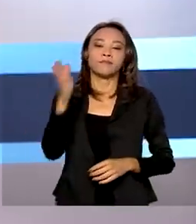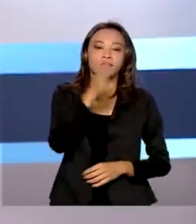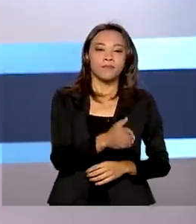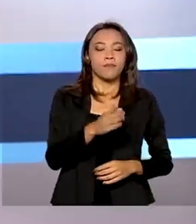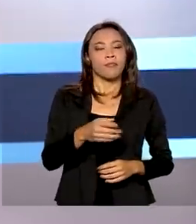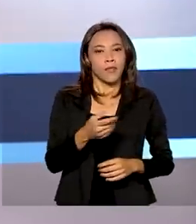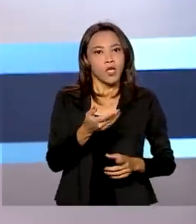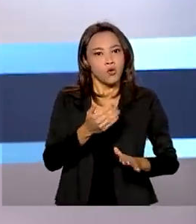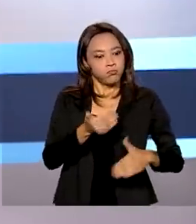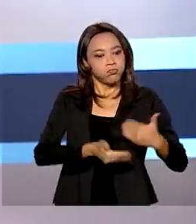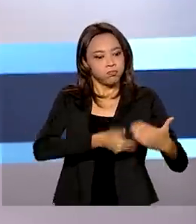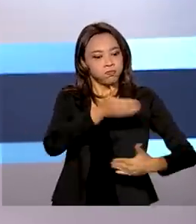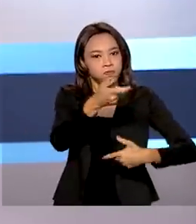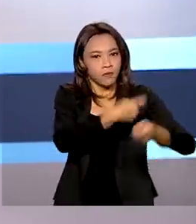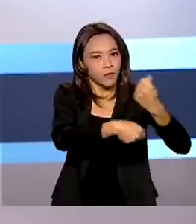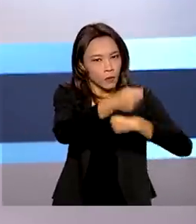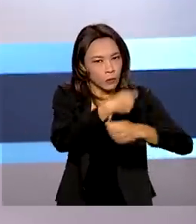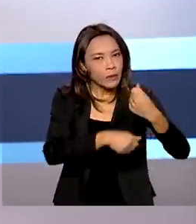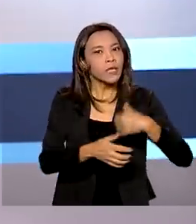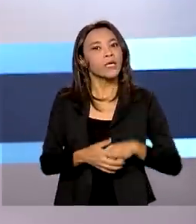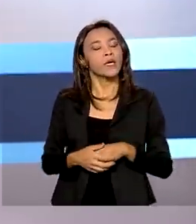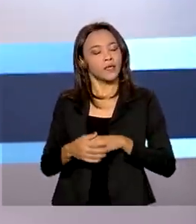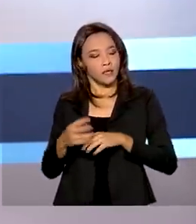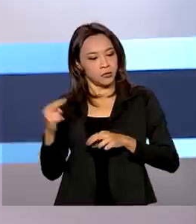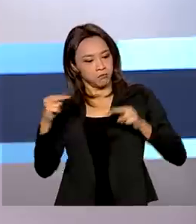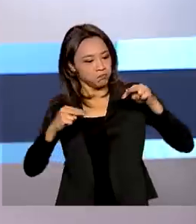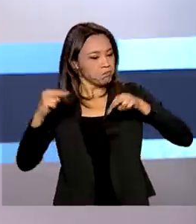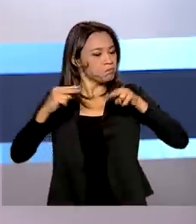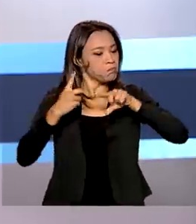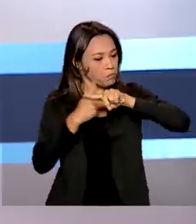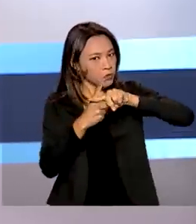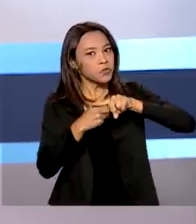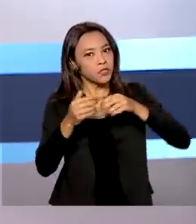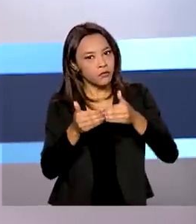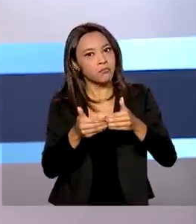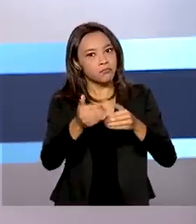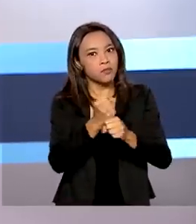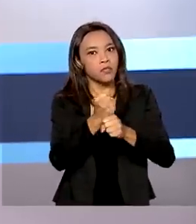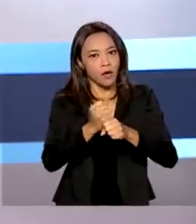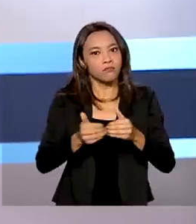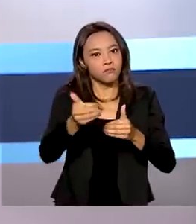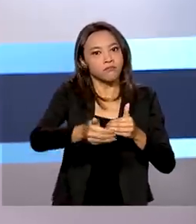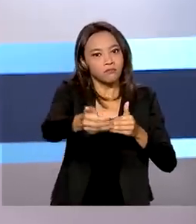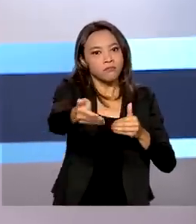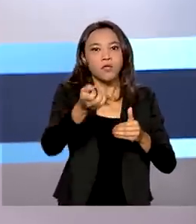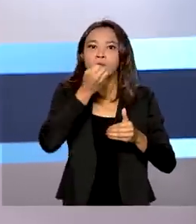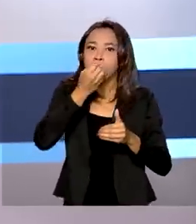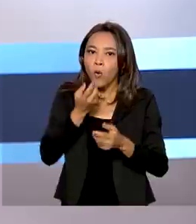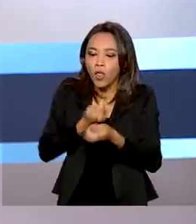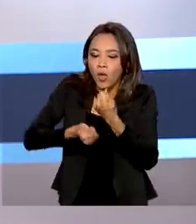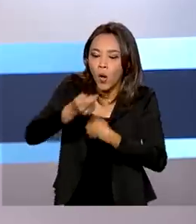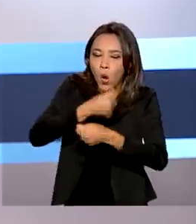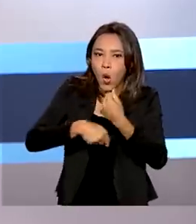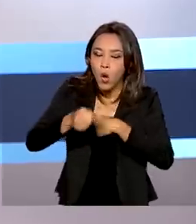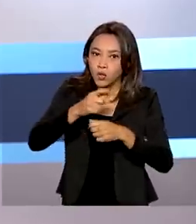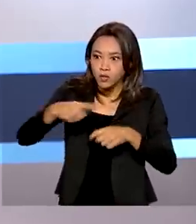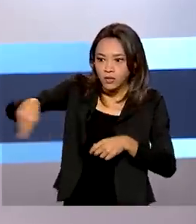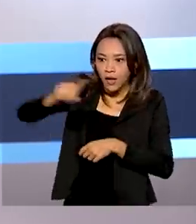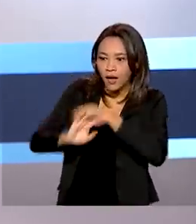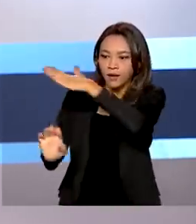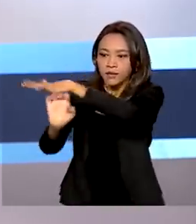desempenho da economia, as perspectivas positivas para os próximos anos e a possibilidade de bons negócios têm atraído